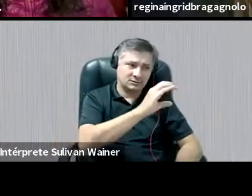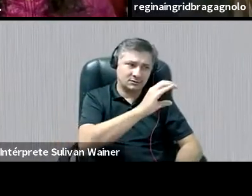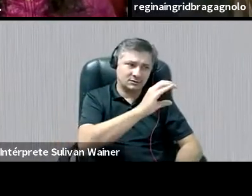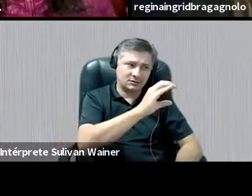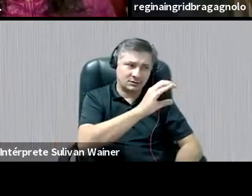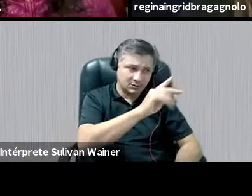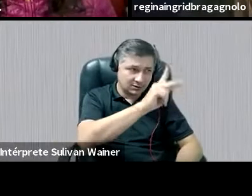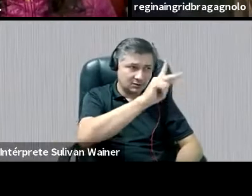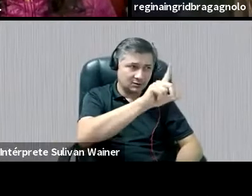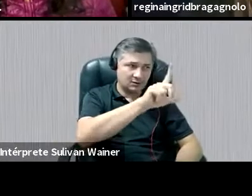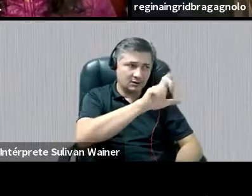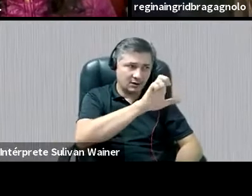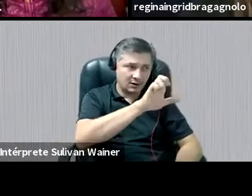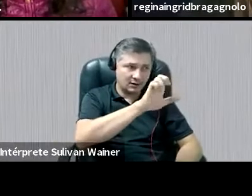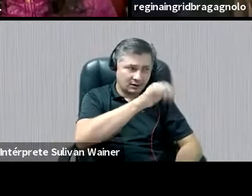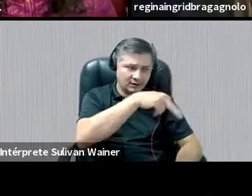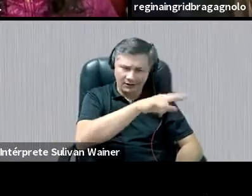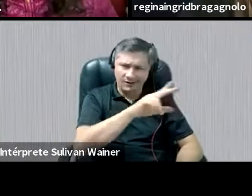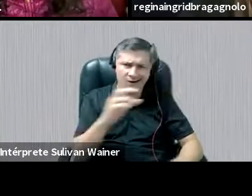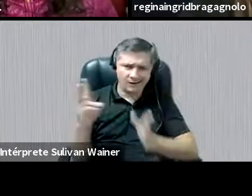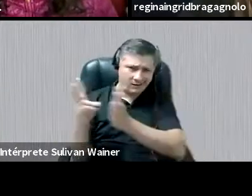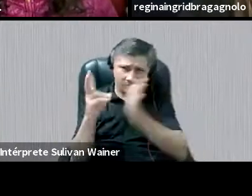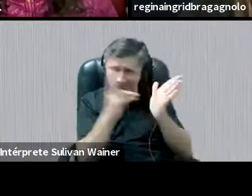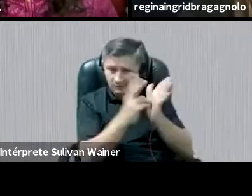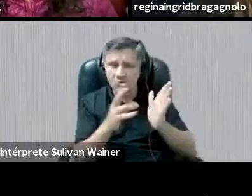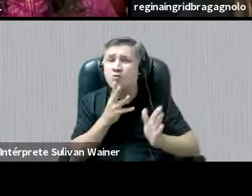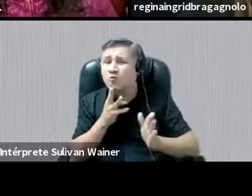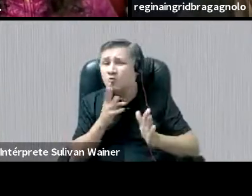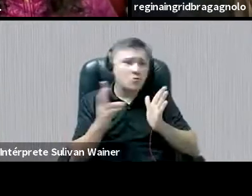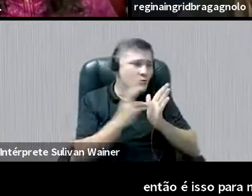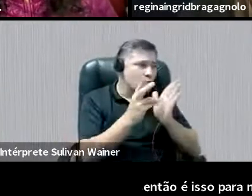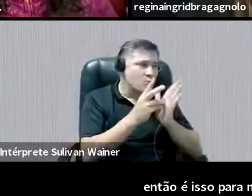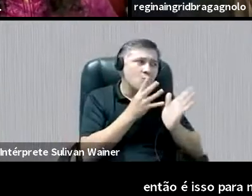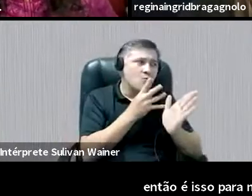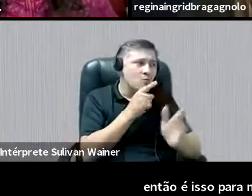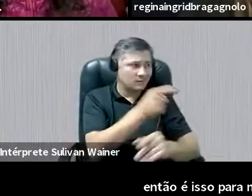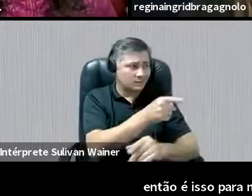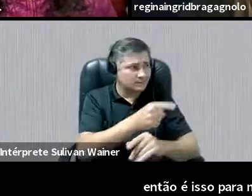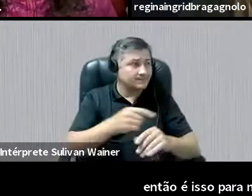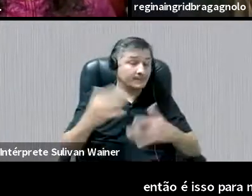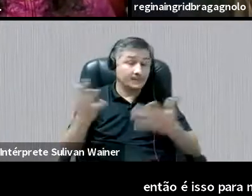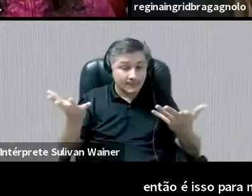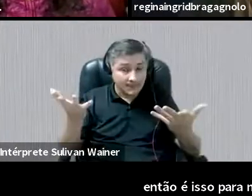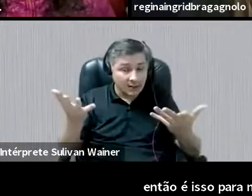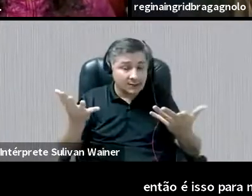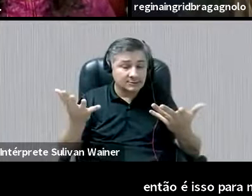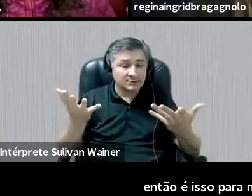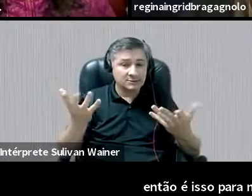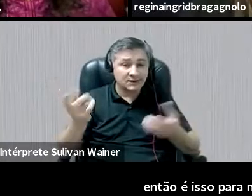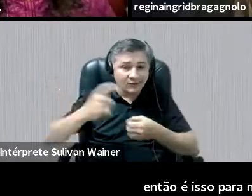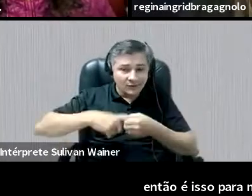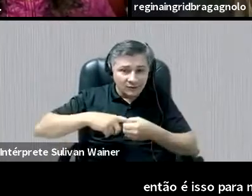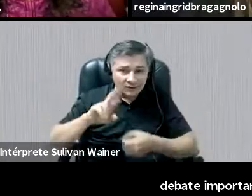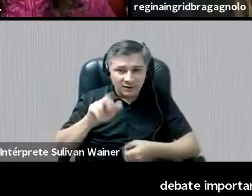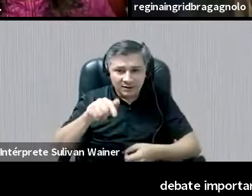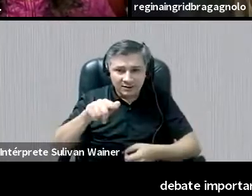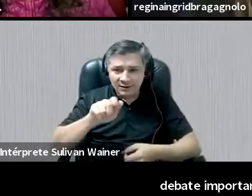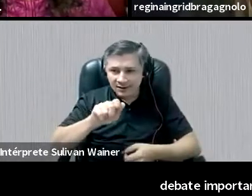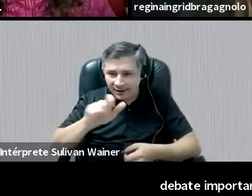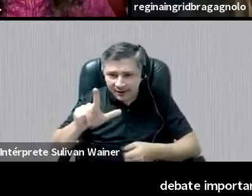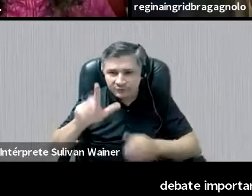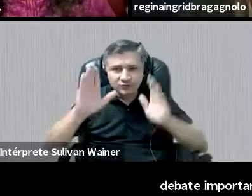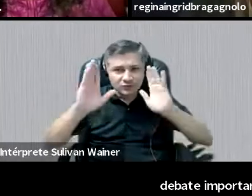é também um debate importante, né? Mas acho que, politicamente, a gente volta para aquilo que Raquel, né? Eu já havia